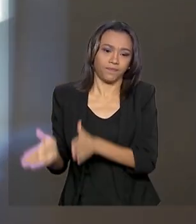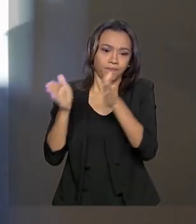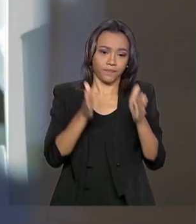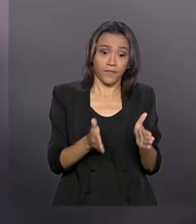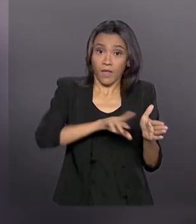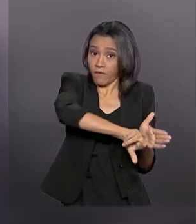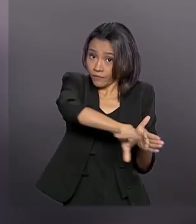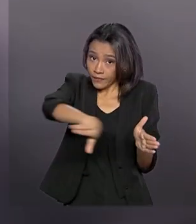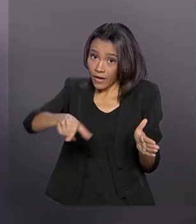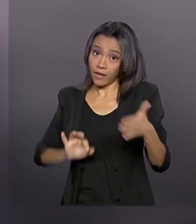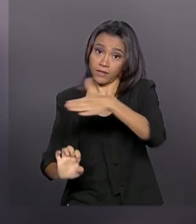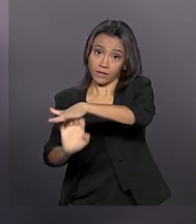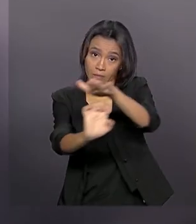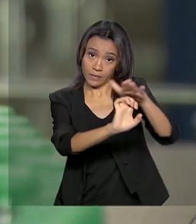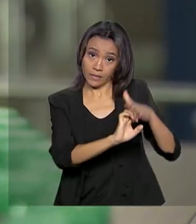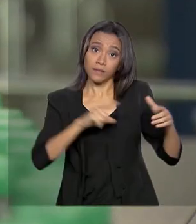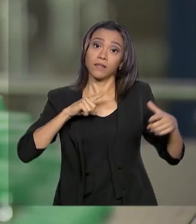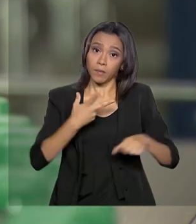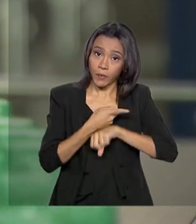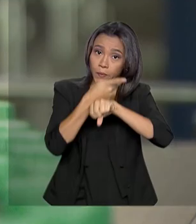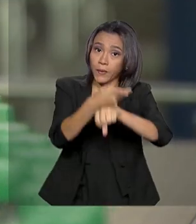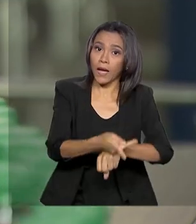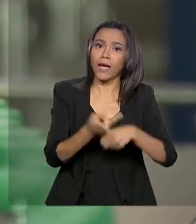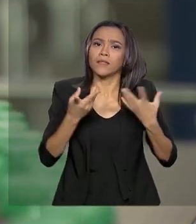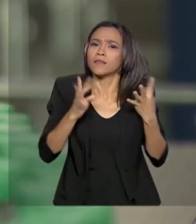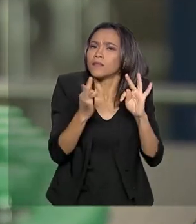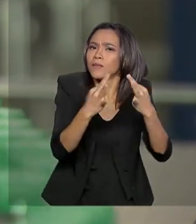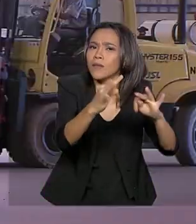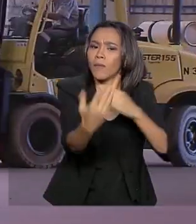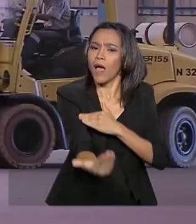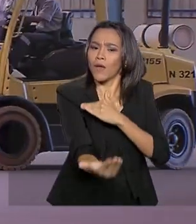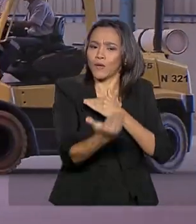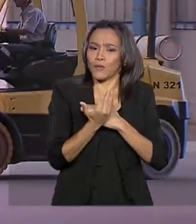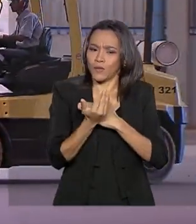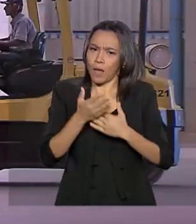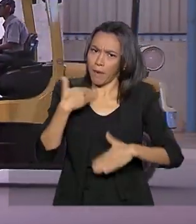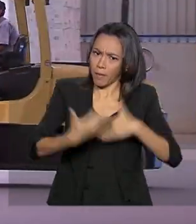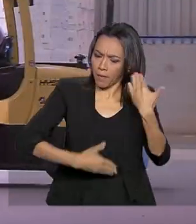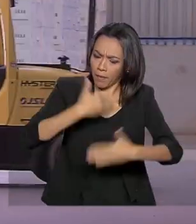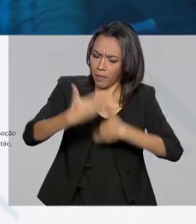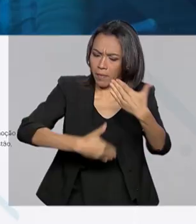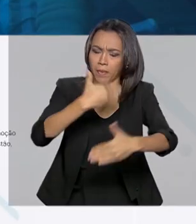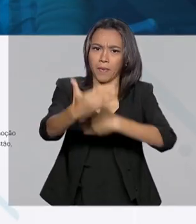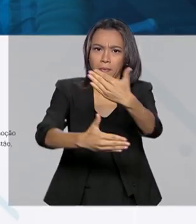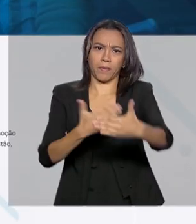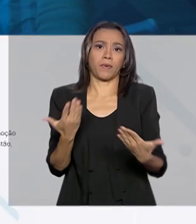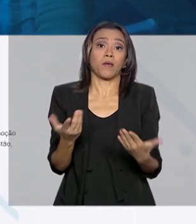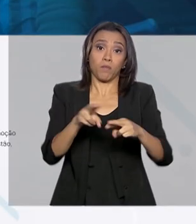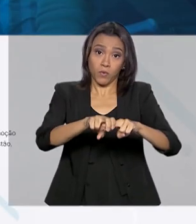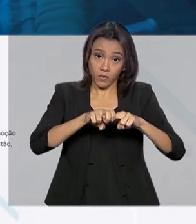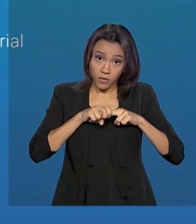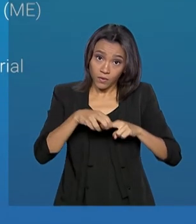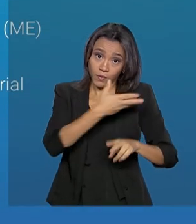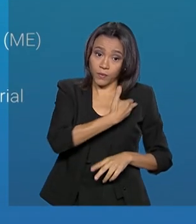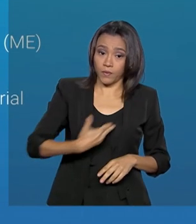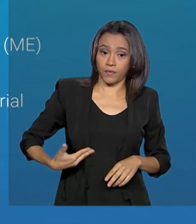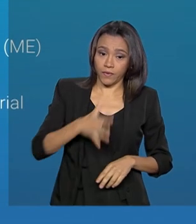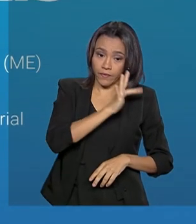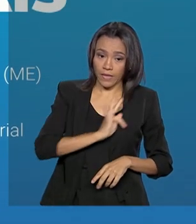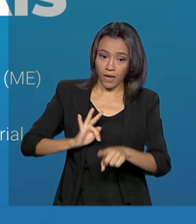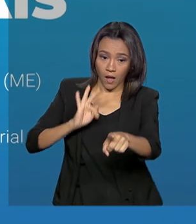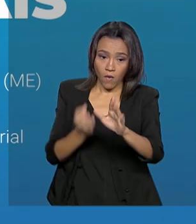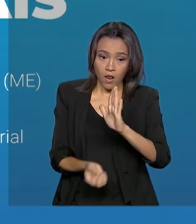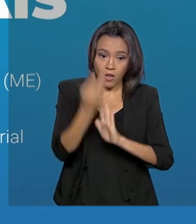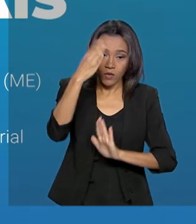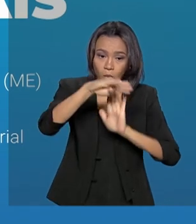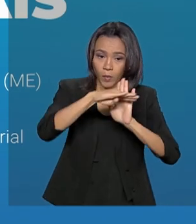empreendedores têm buscado a modernização para aumentar a produtividade e a competitividade. Por isso, o governo federal lançou